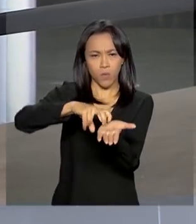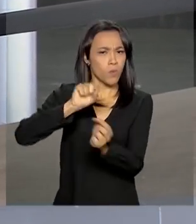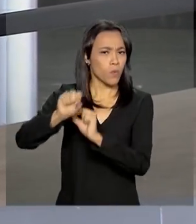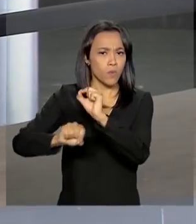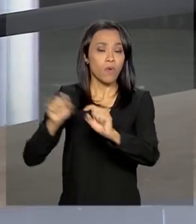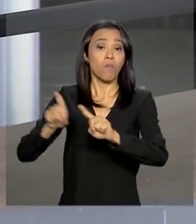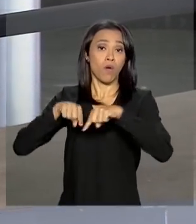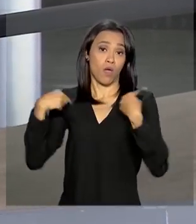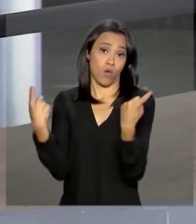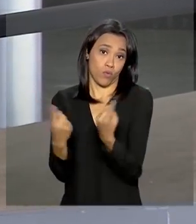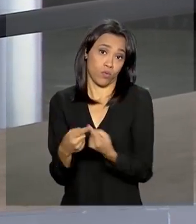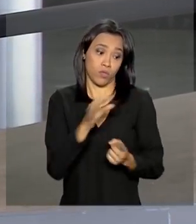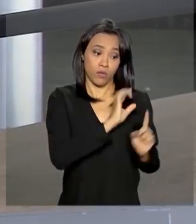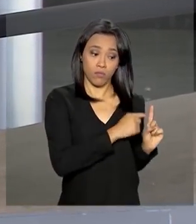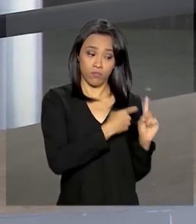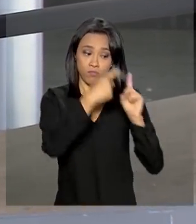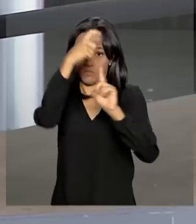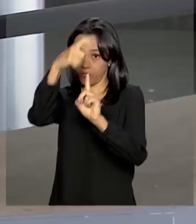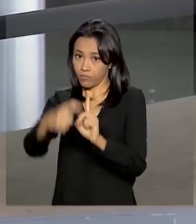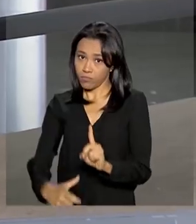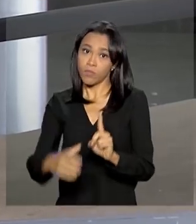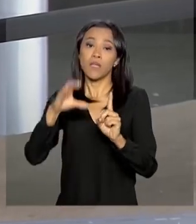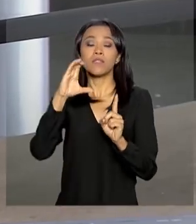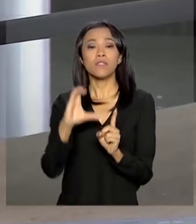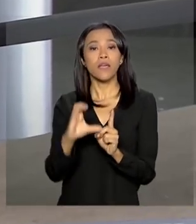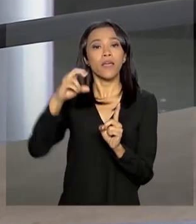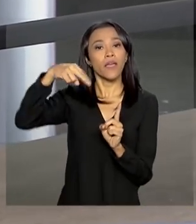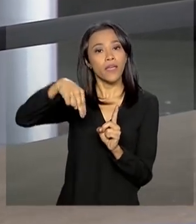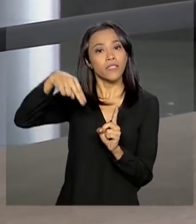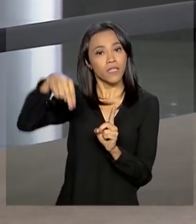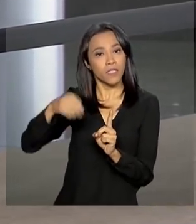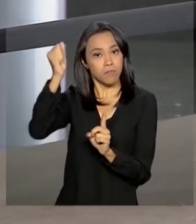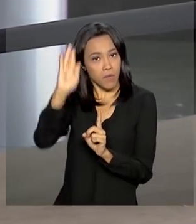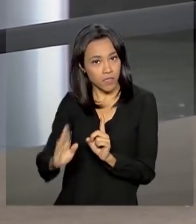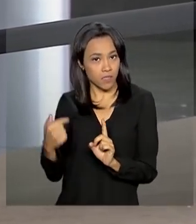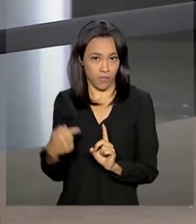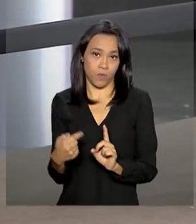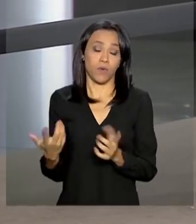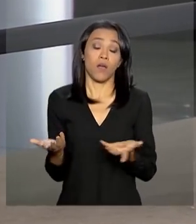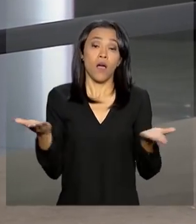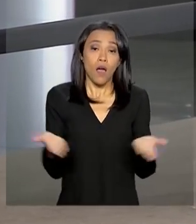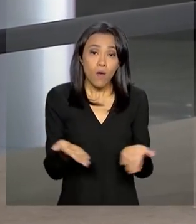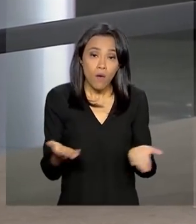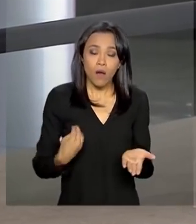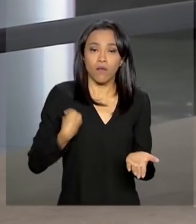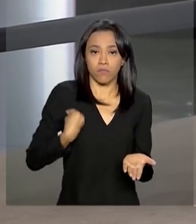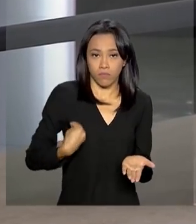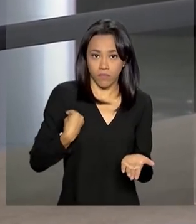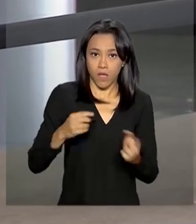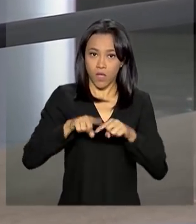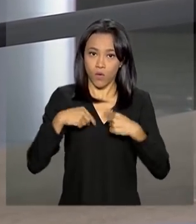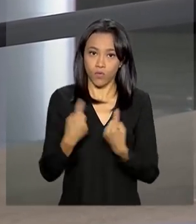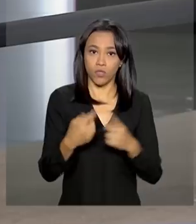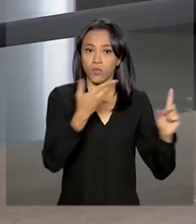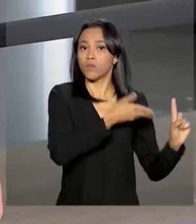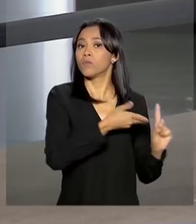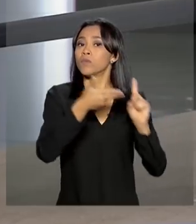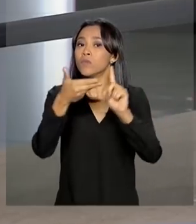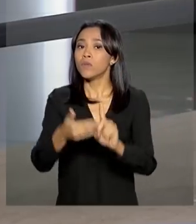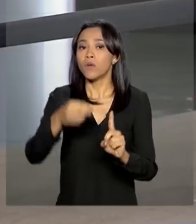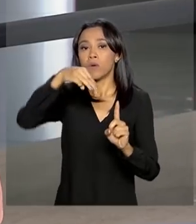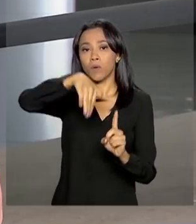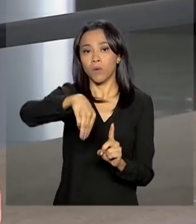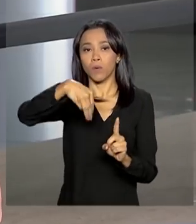reunião com Douglas Tavolaro, da CNN Brasil. Agora ele está reunido com Marco Aurélio Vieira,